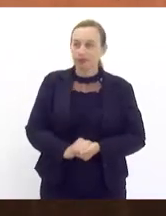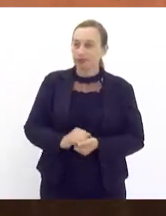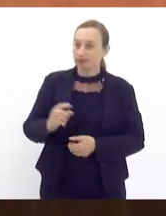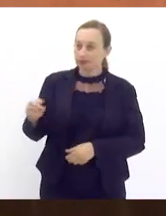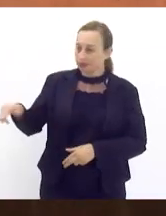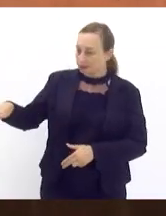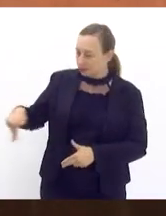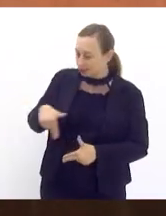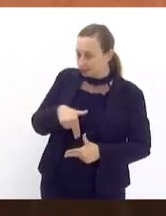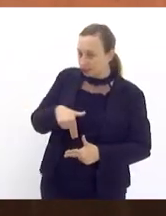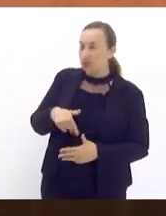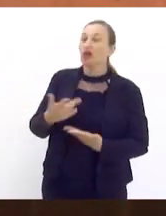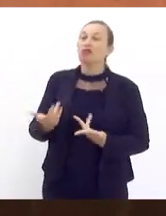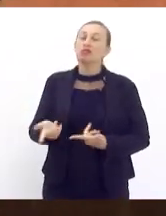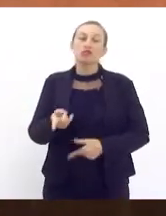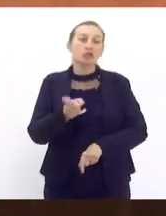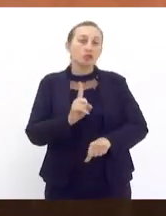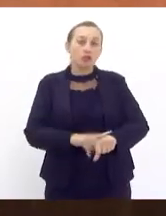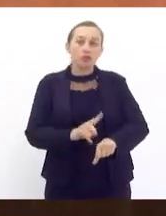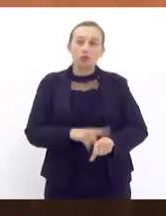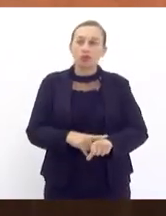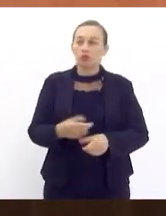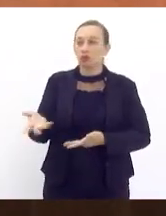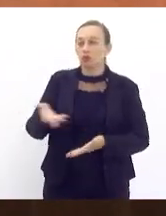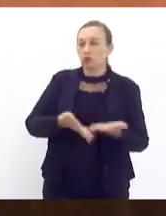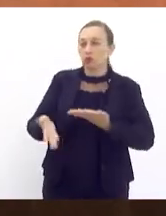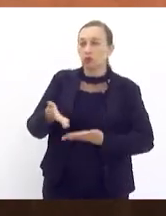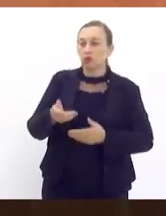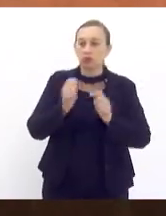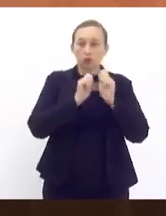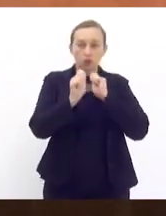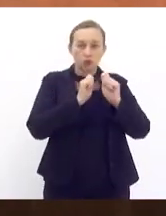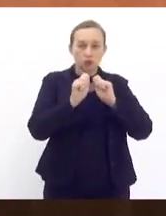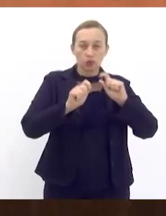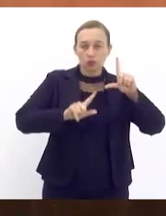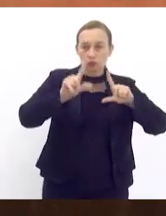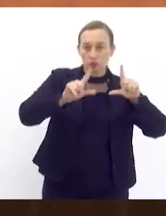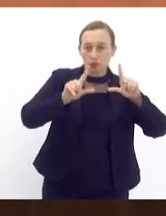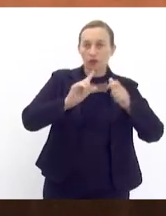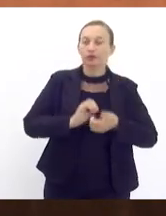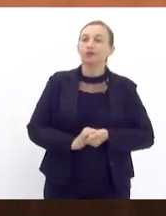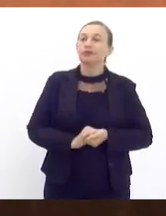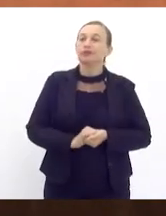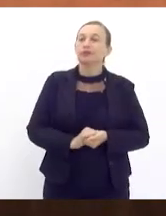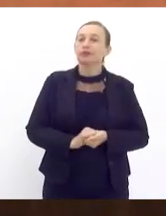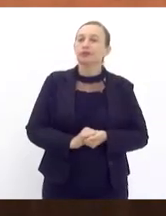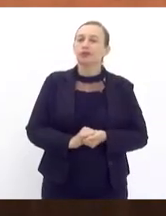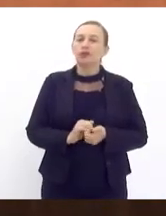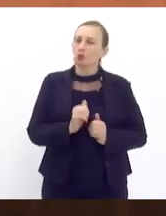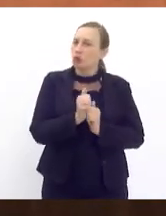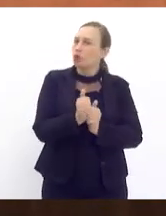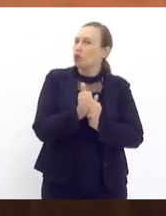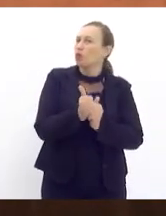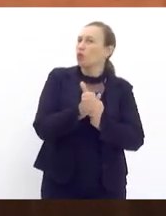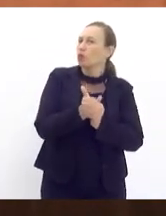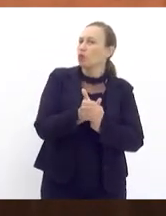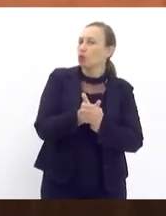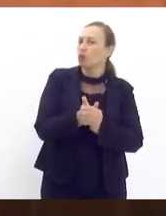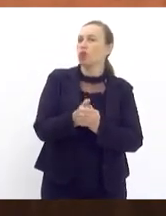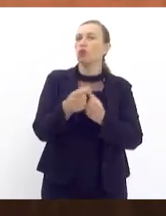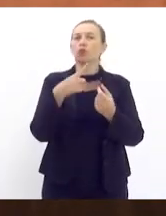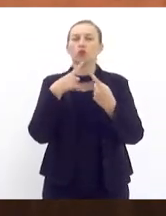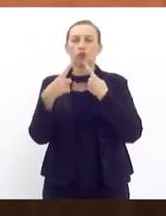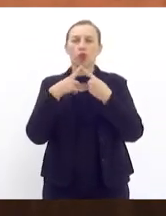tribuna nesse momento a partir do ano que eu estava dando uma entrevista no Destaque na TV. E aí acompanhei o